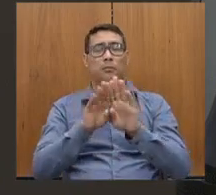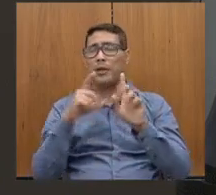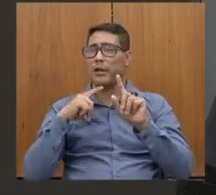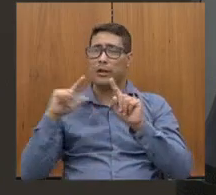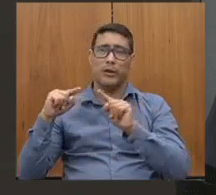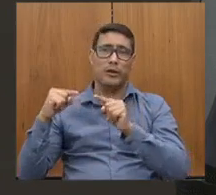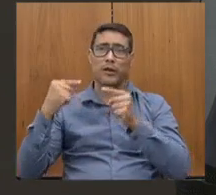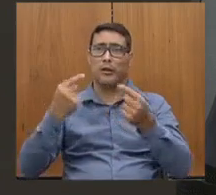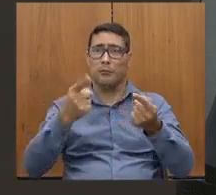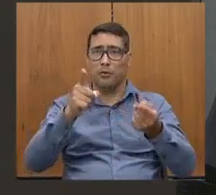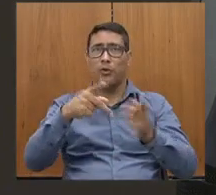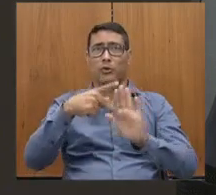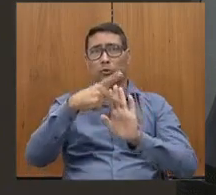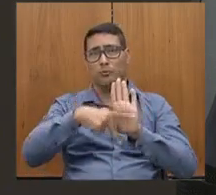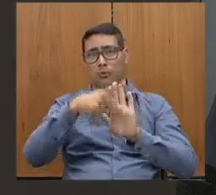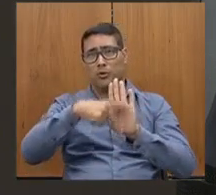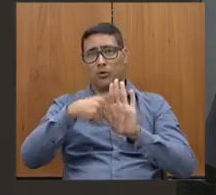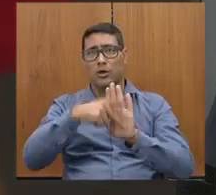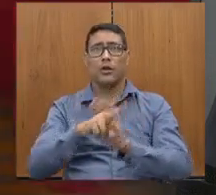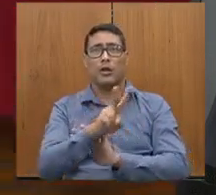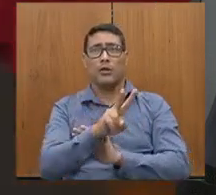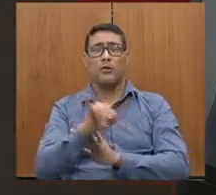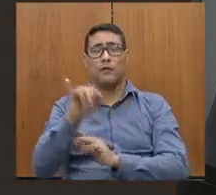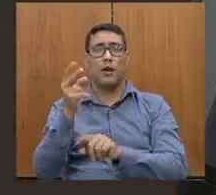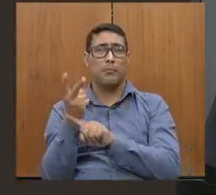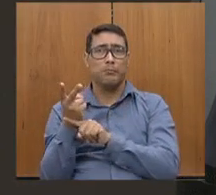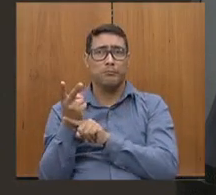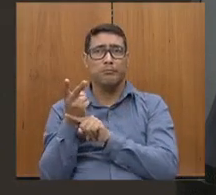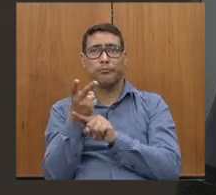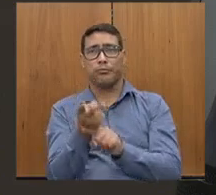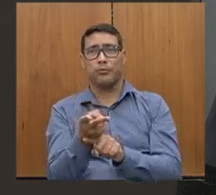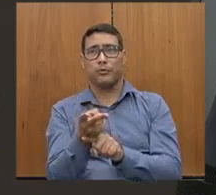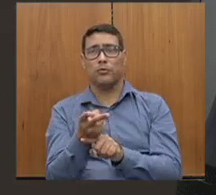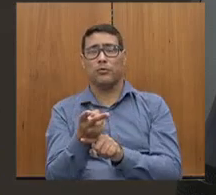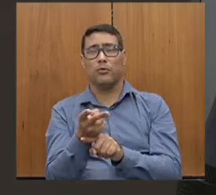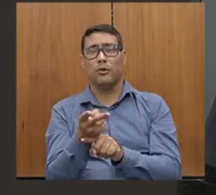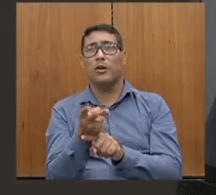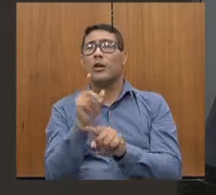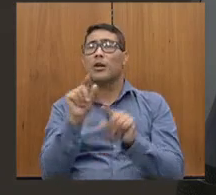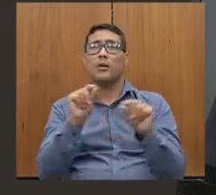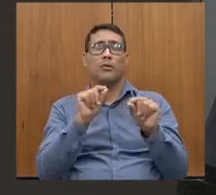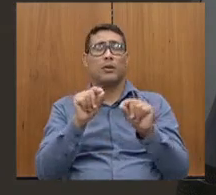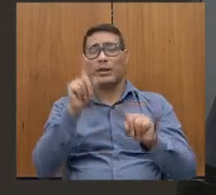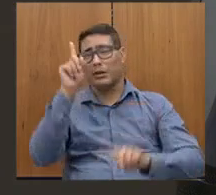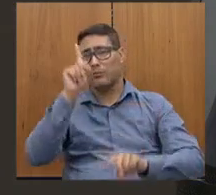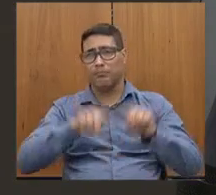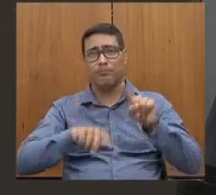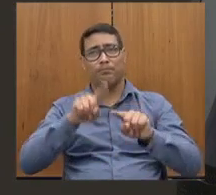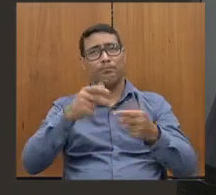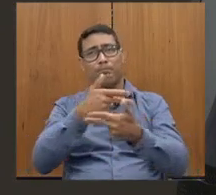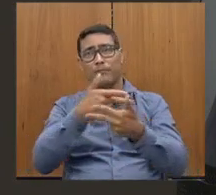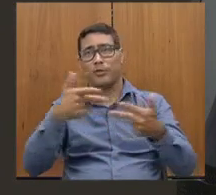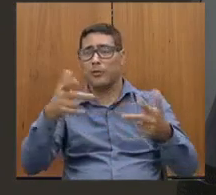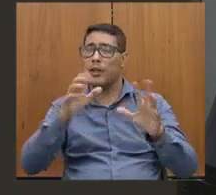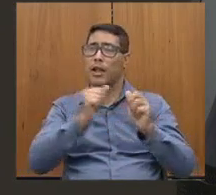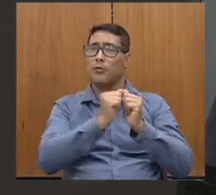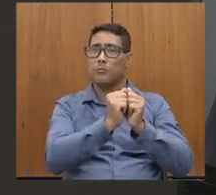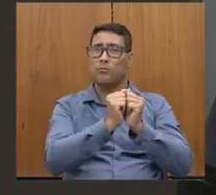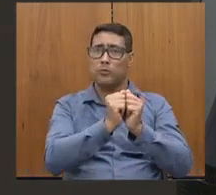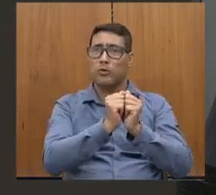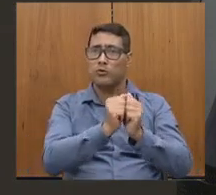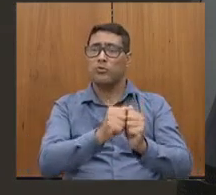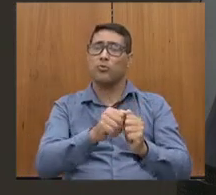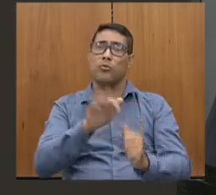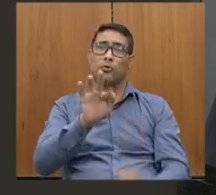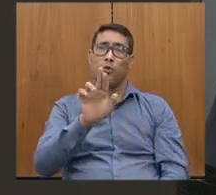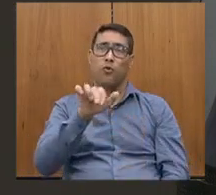projeto, que buscarmos aí essa busca de recursos junto com o Fundo